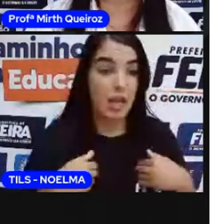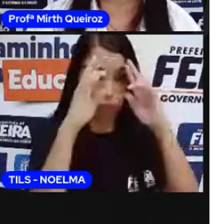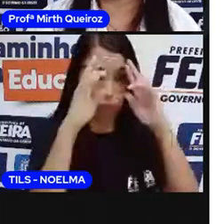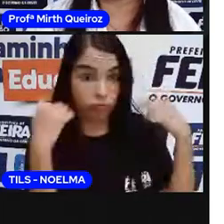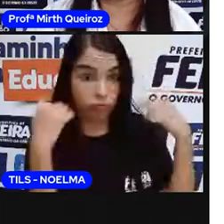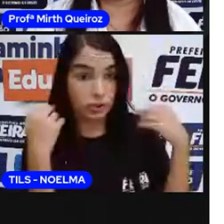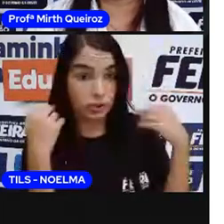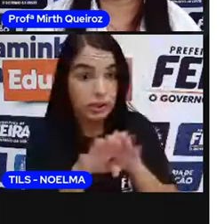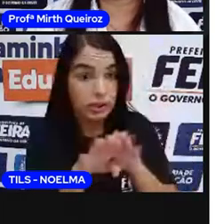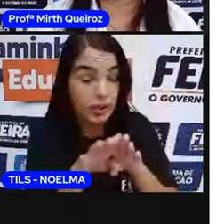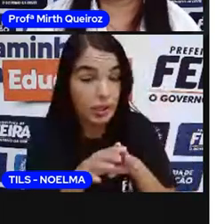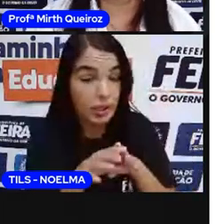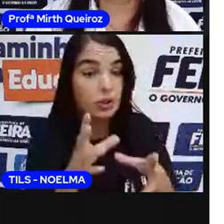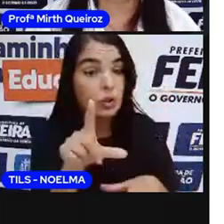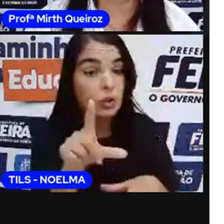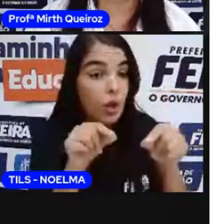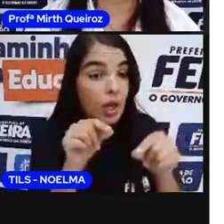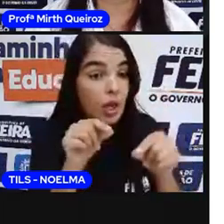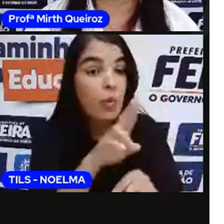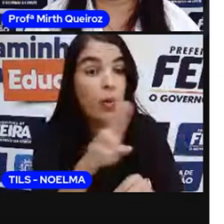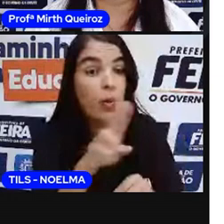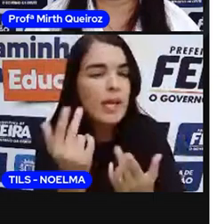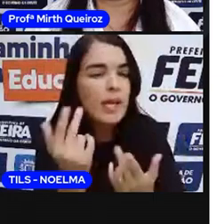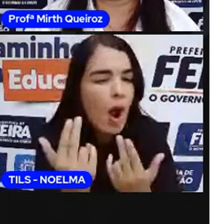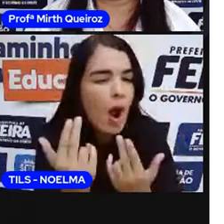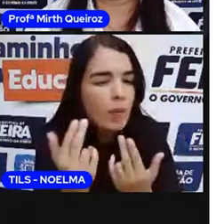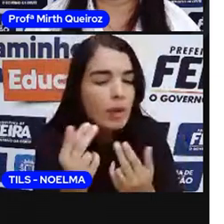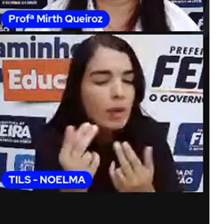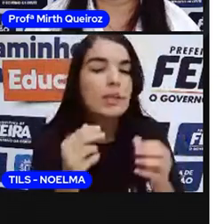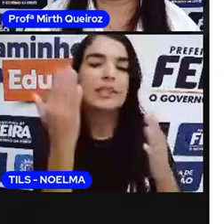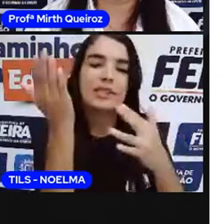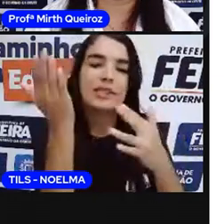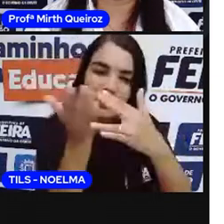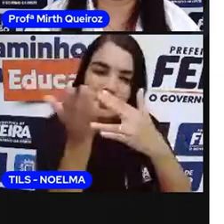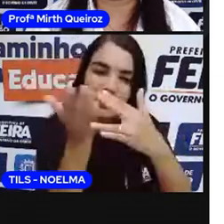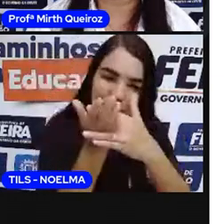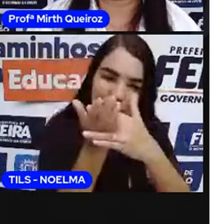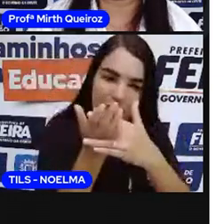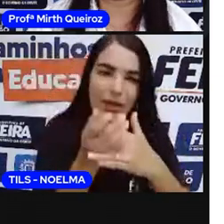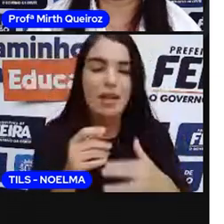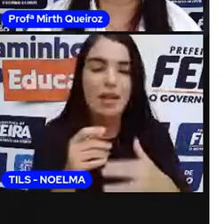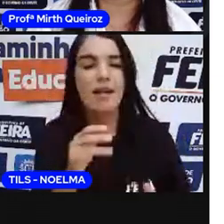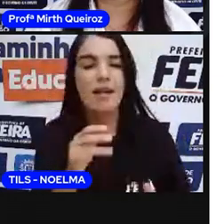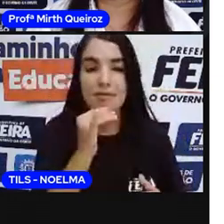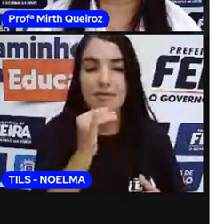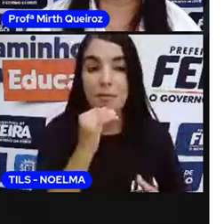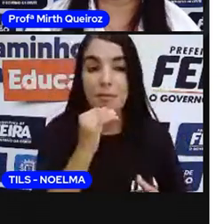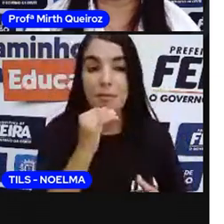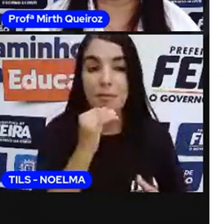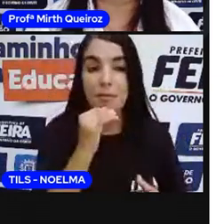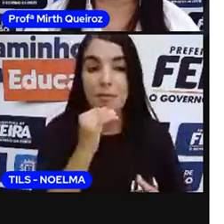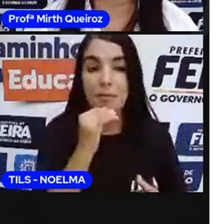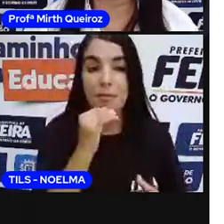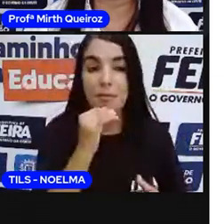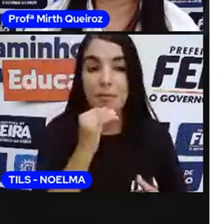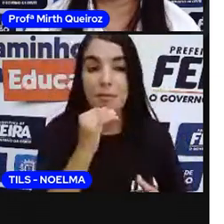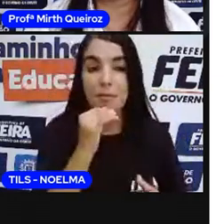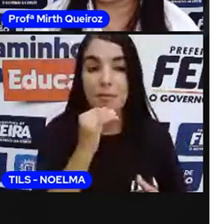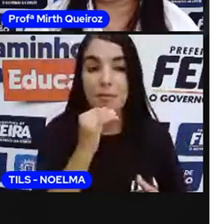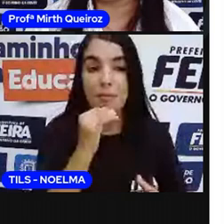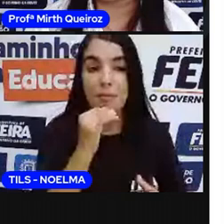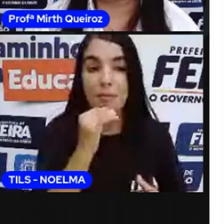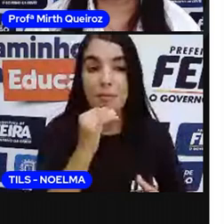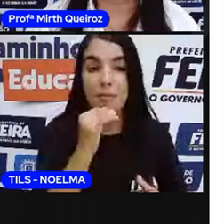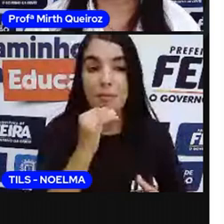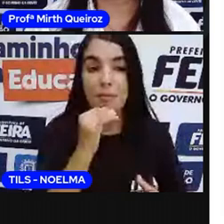é cinco pontos para cada um. Mas, se eu escolhi Eva e ela e a Eliana, são dois nomes diferentes, cada um é